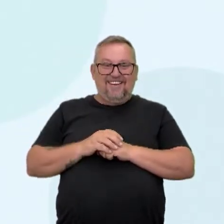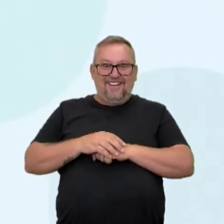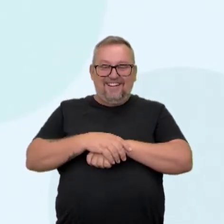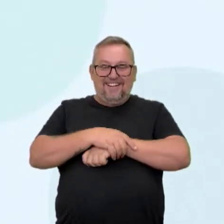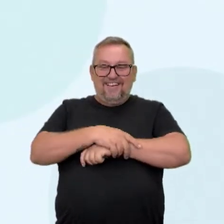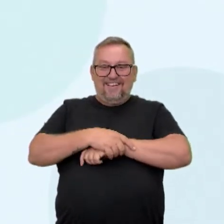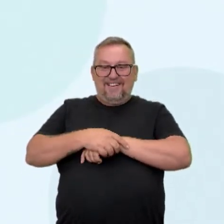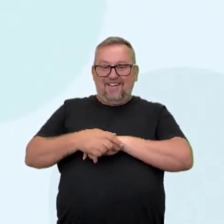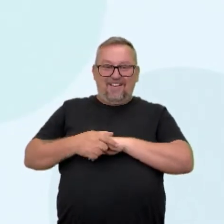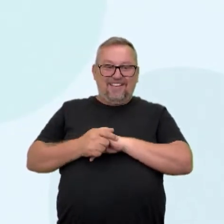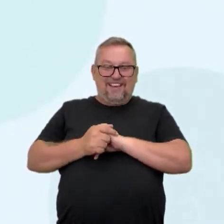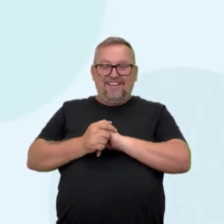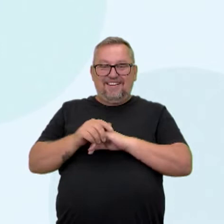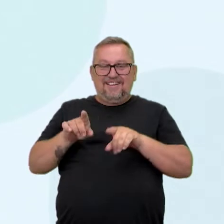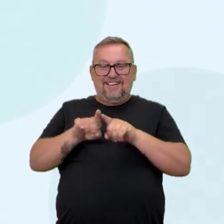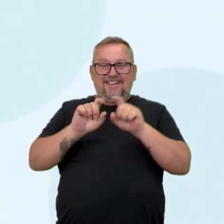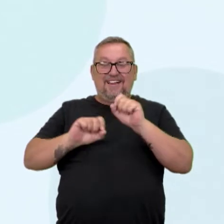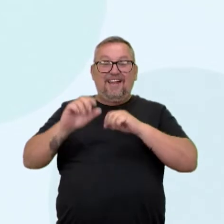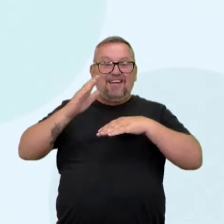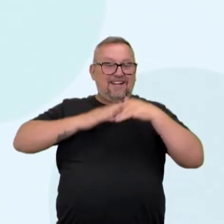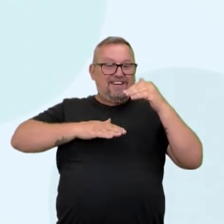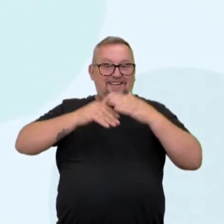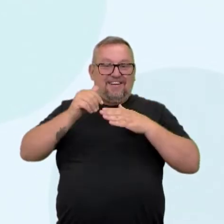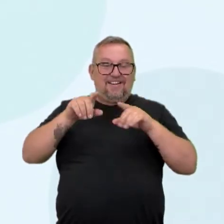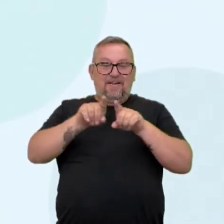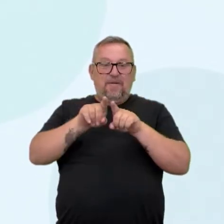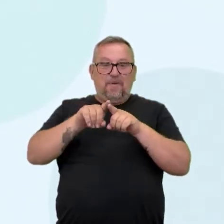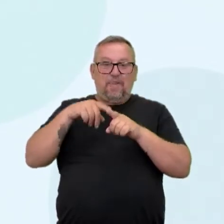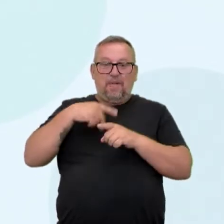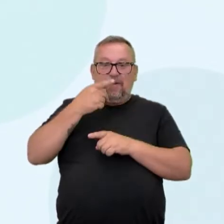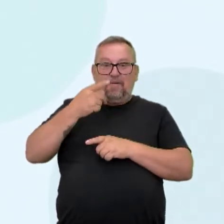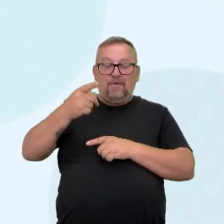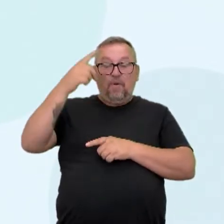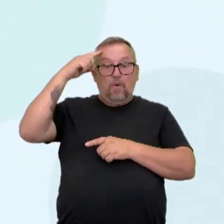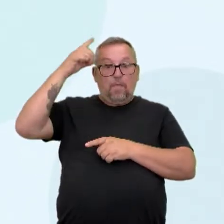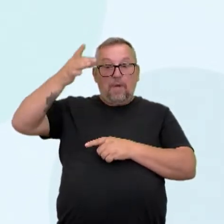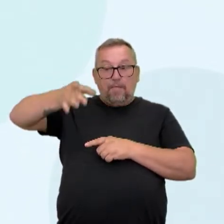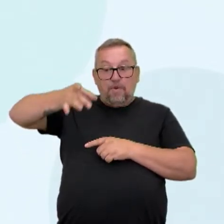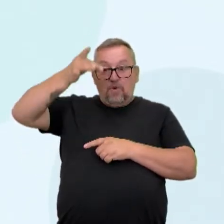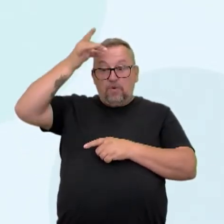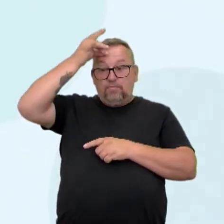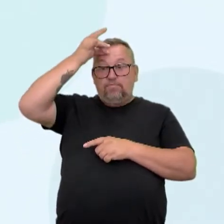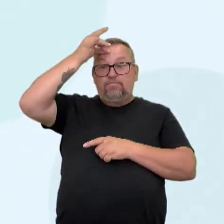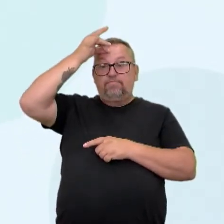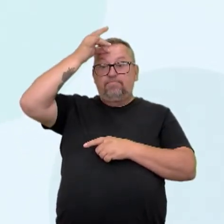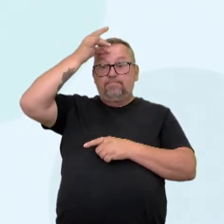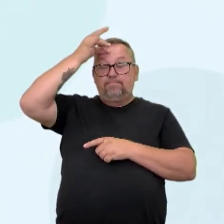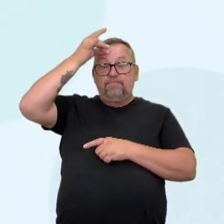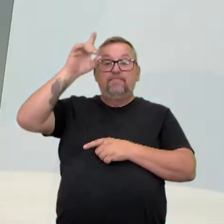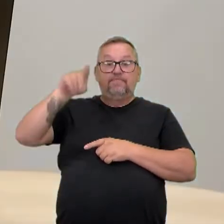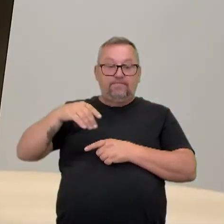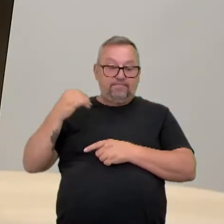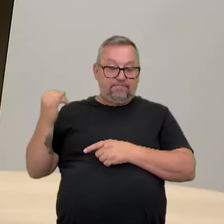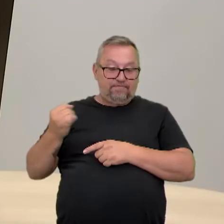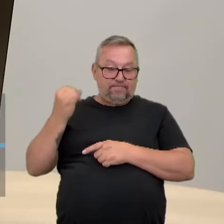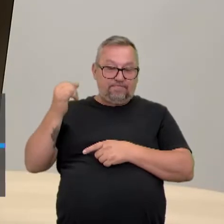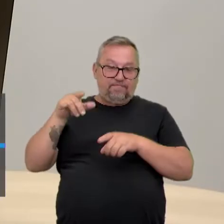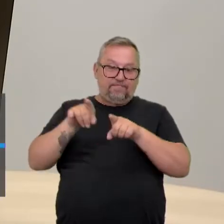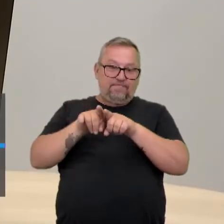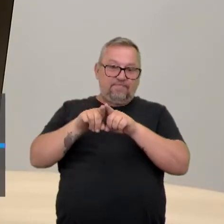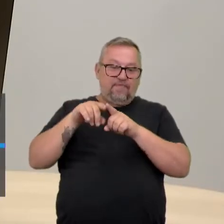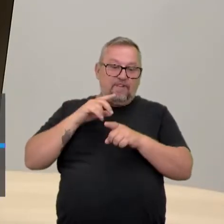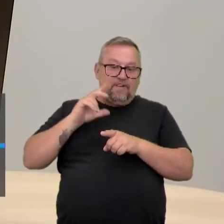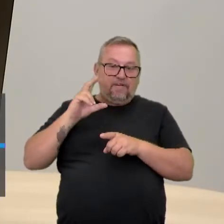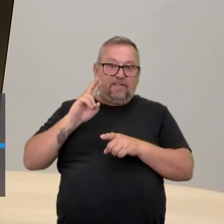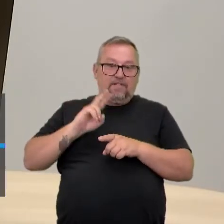essa habilidade também, que é chamada de memorização. É fundamental. Nos últimos anos, ela tem